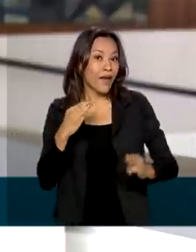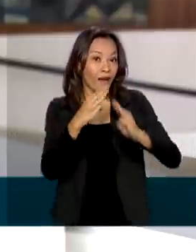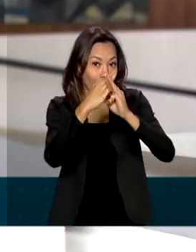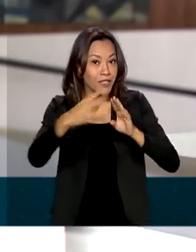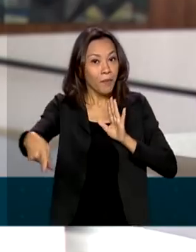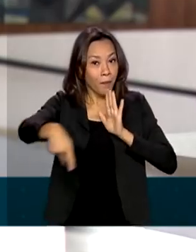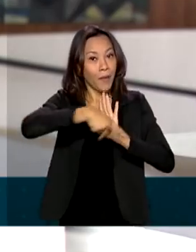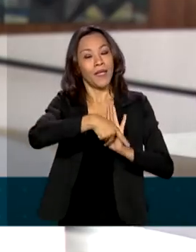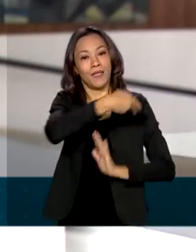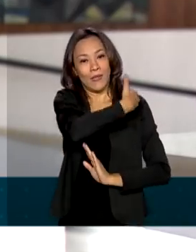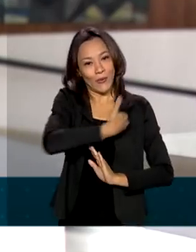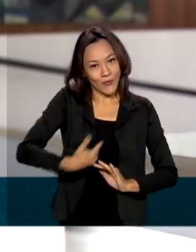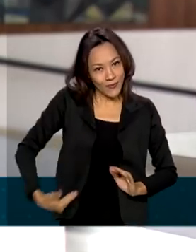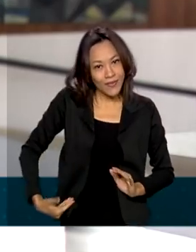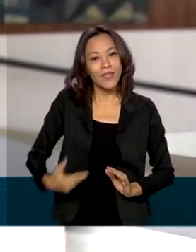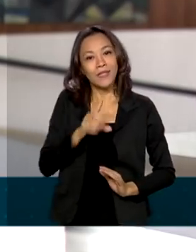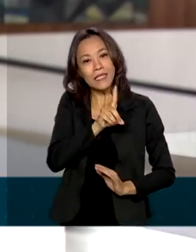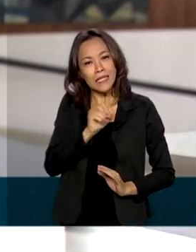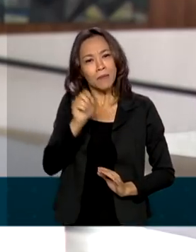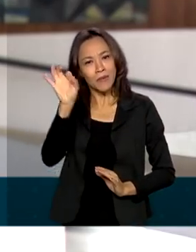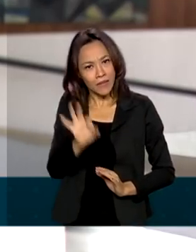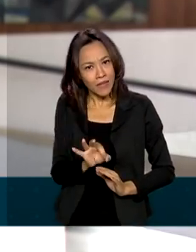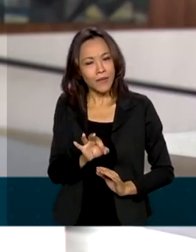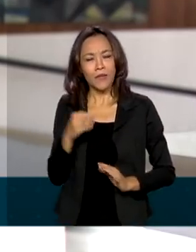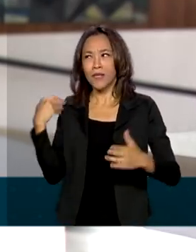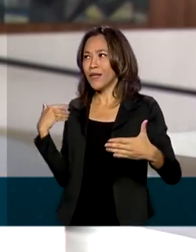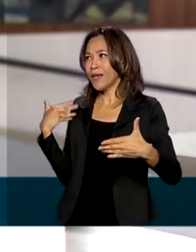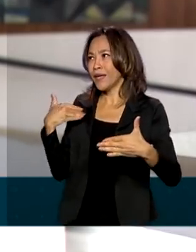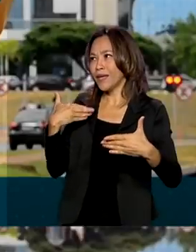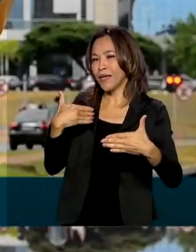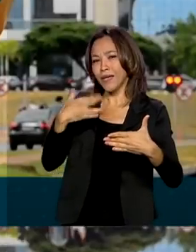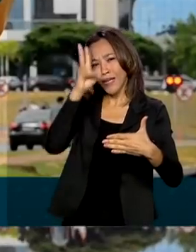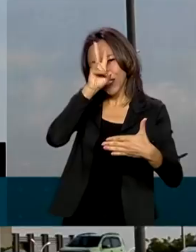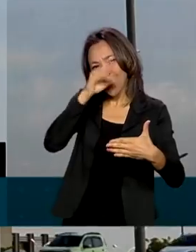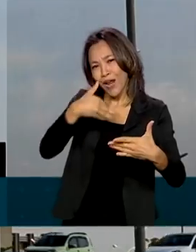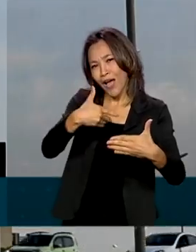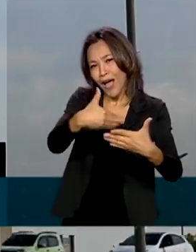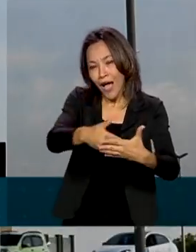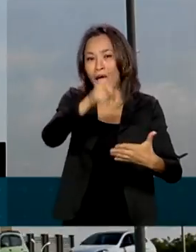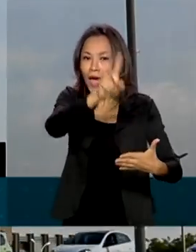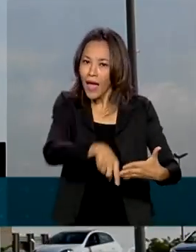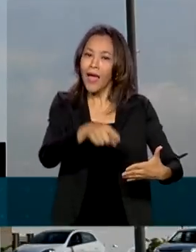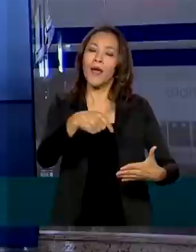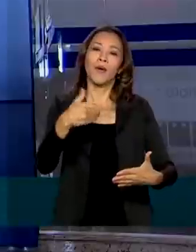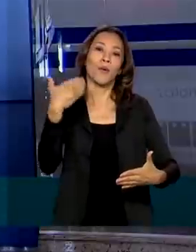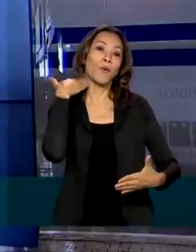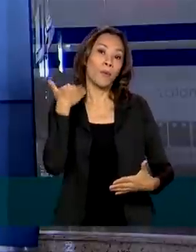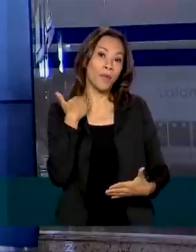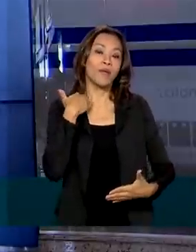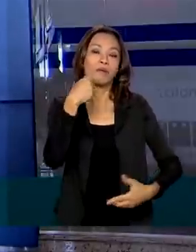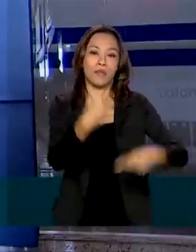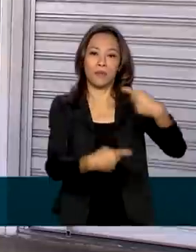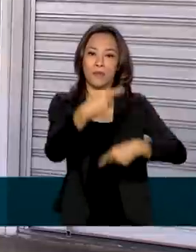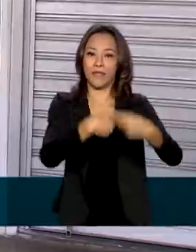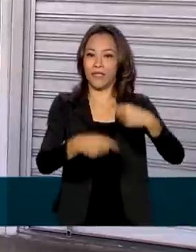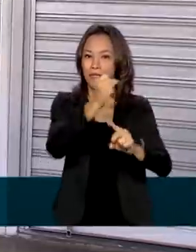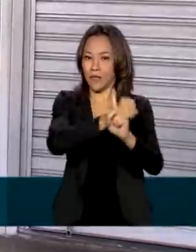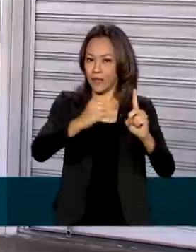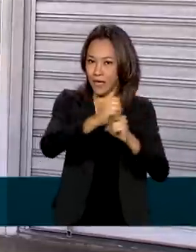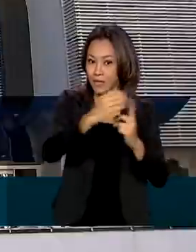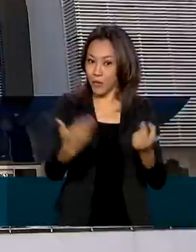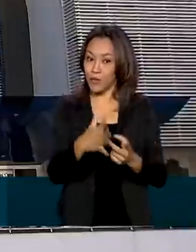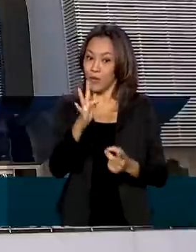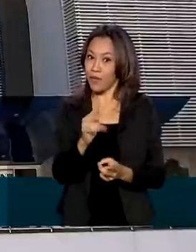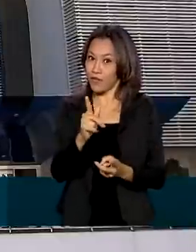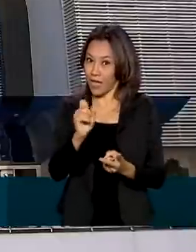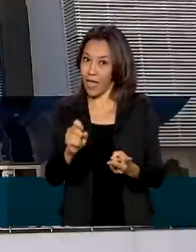público e durante toda a sua história tem sido o banco das políticas sociais. Hoje é o banco do FGTS,